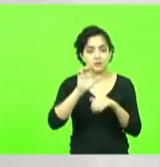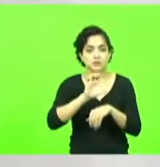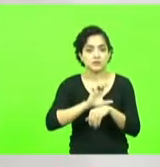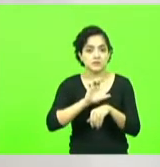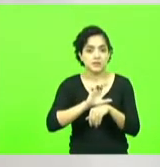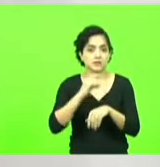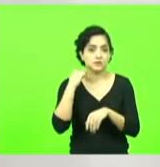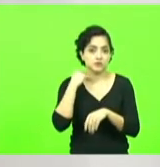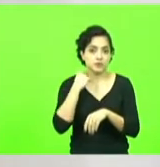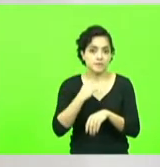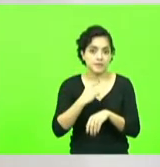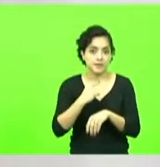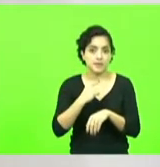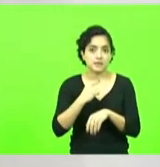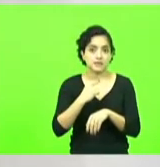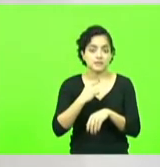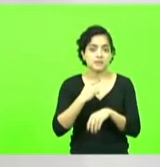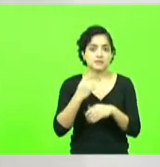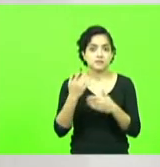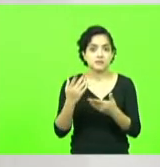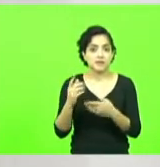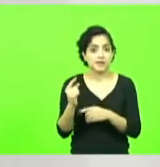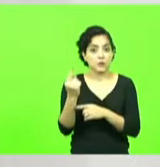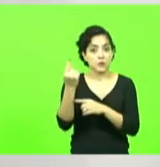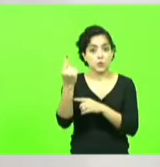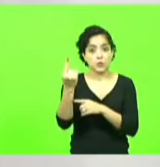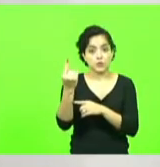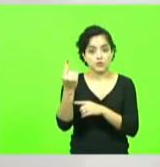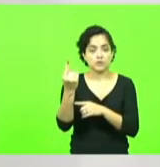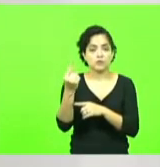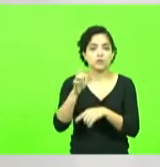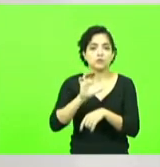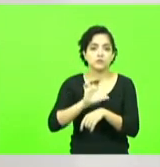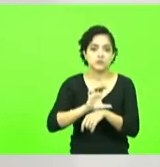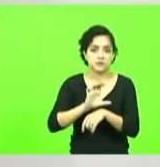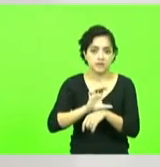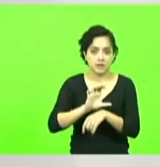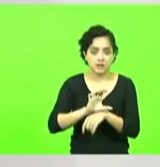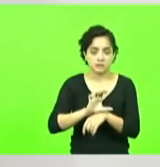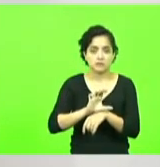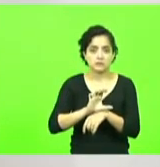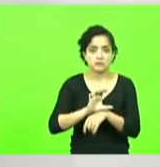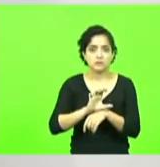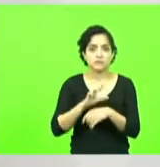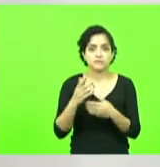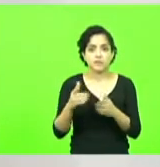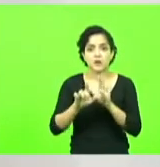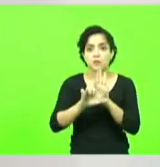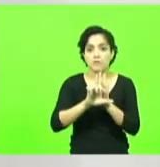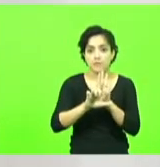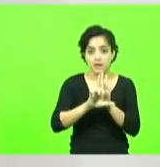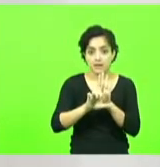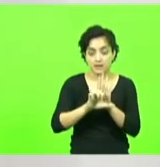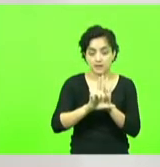época era praticamente o único Estado que tinha uma lei